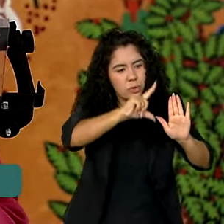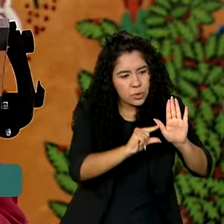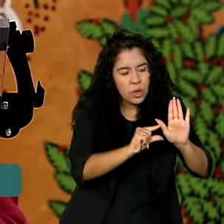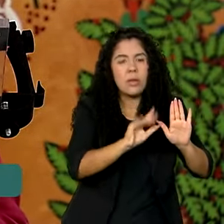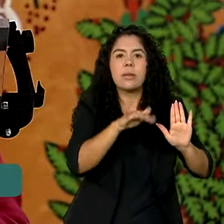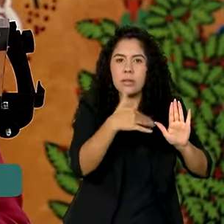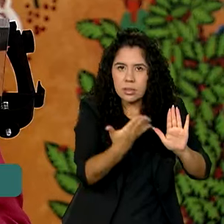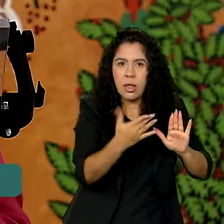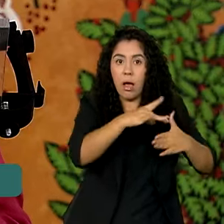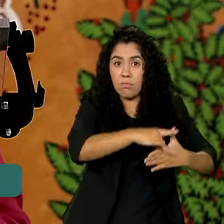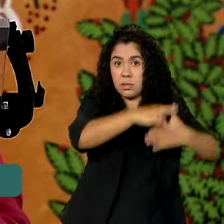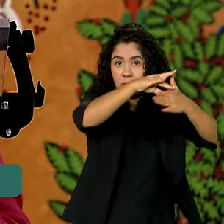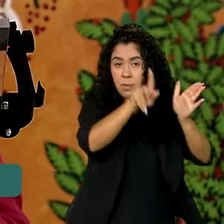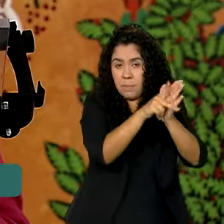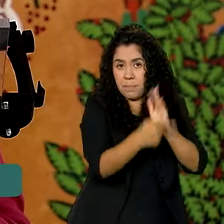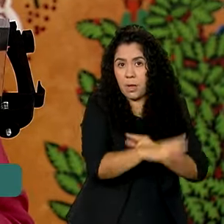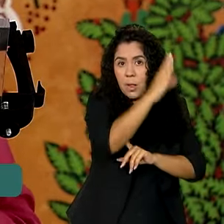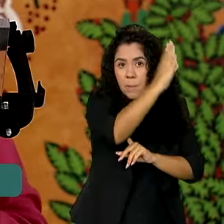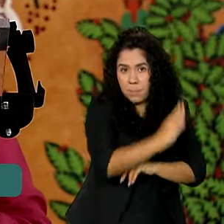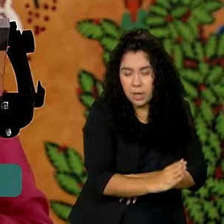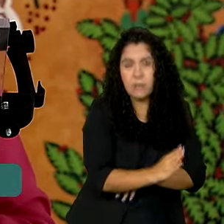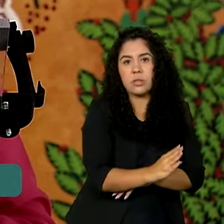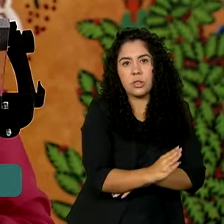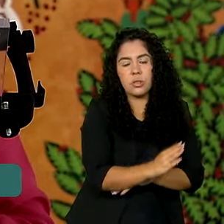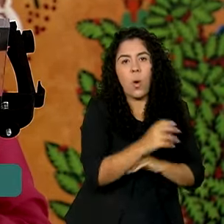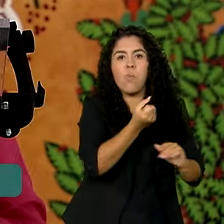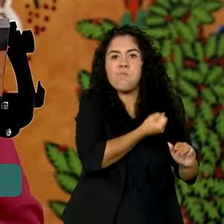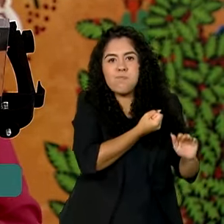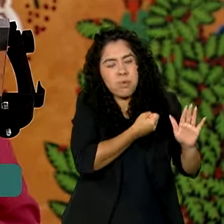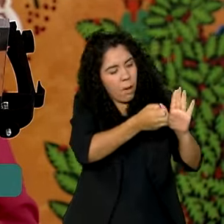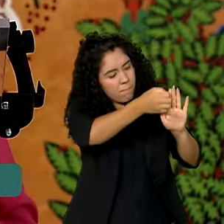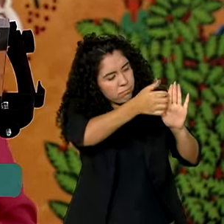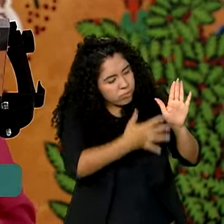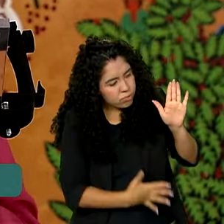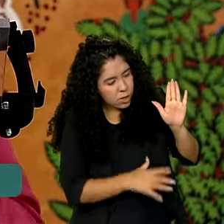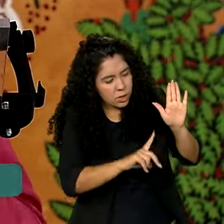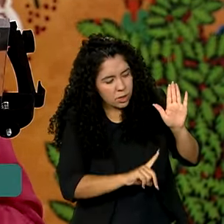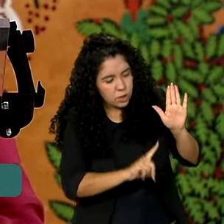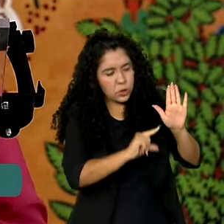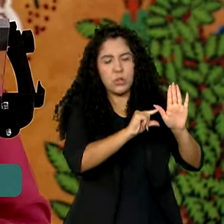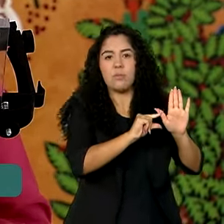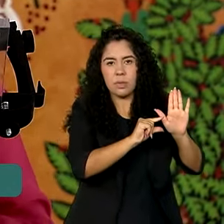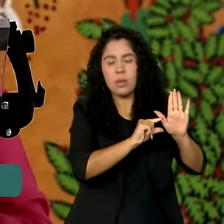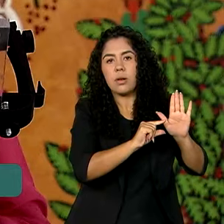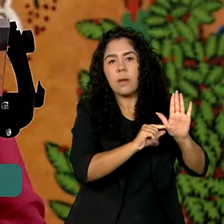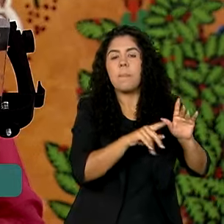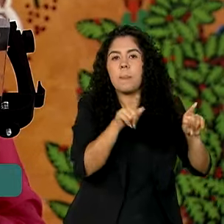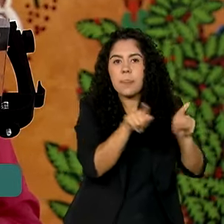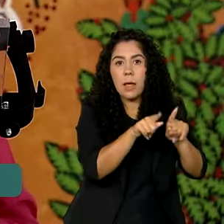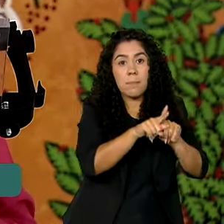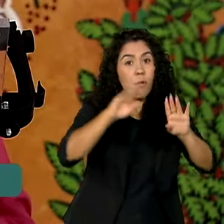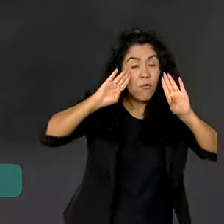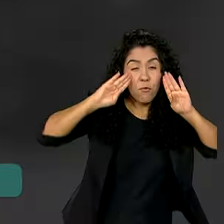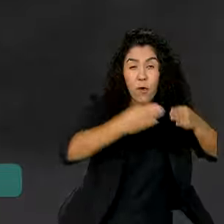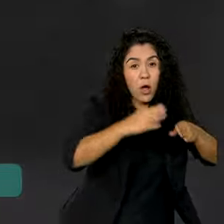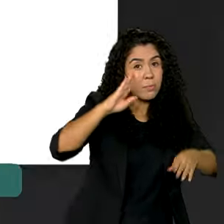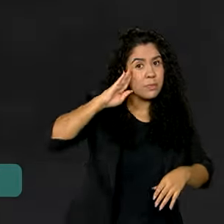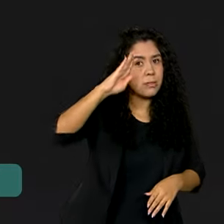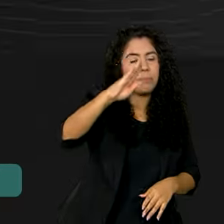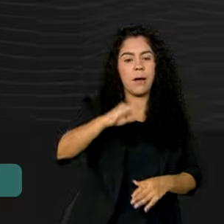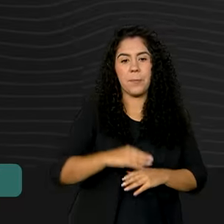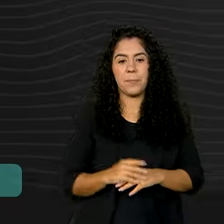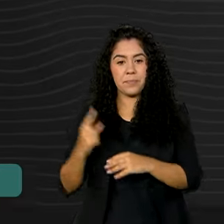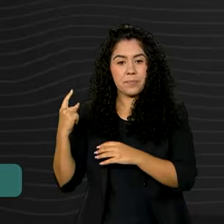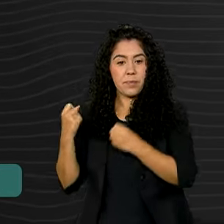brasileira do grupo empresarial reduziu esse número de recomendações, colocamos um foco maior. Pelas